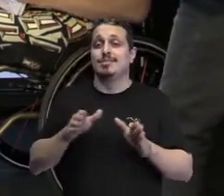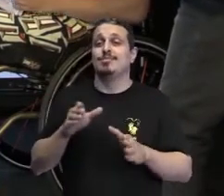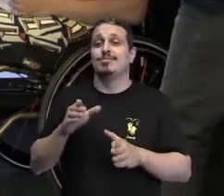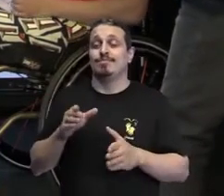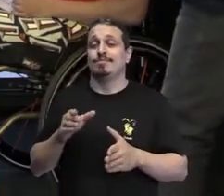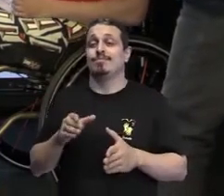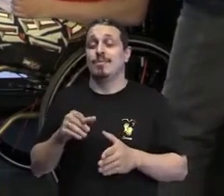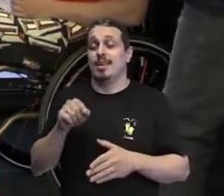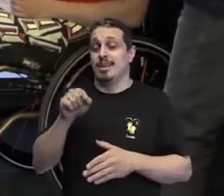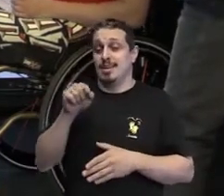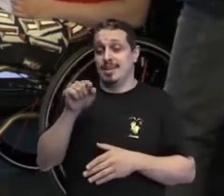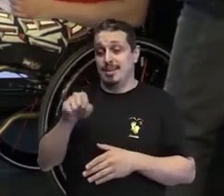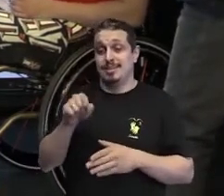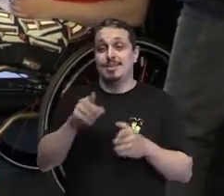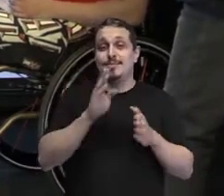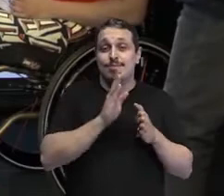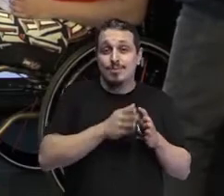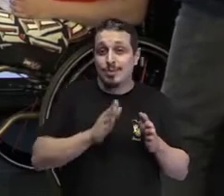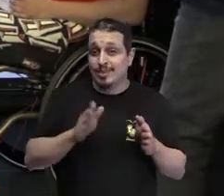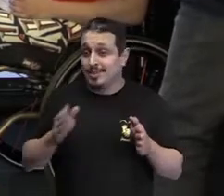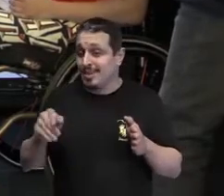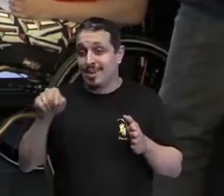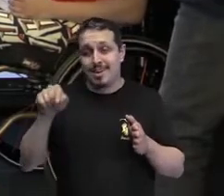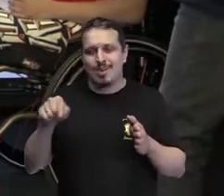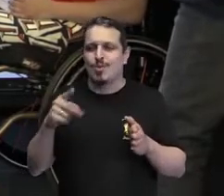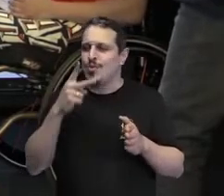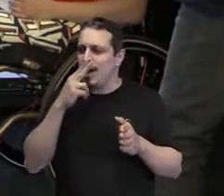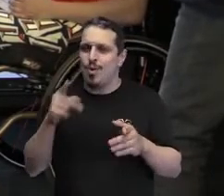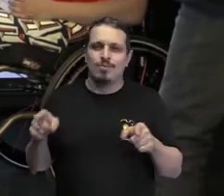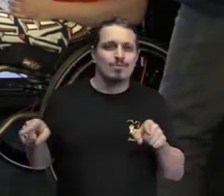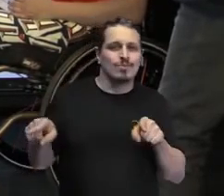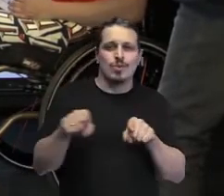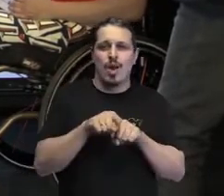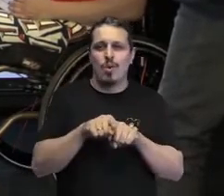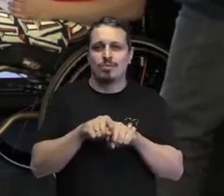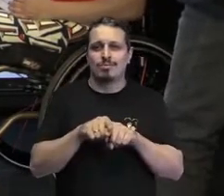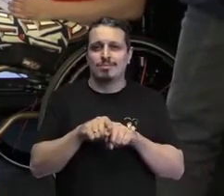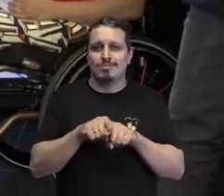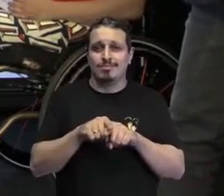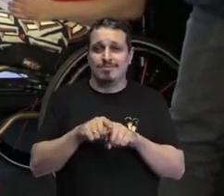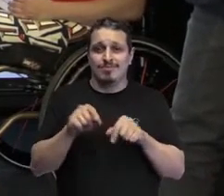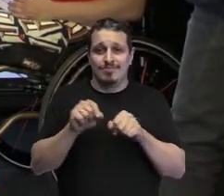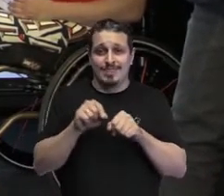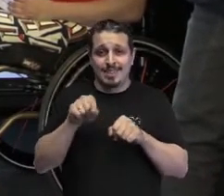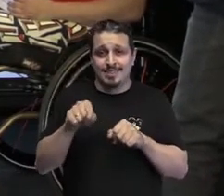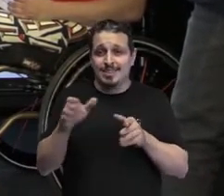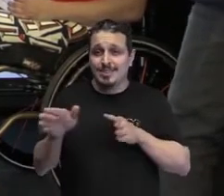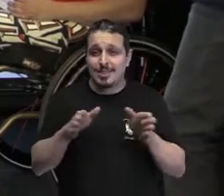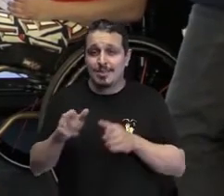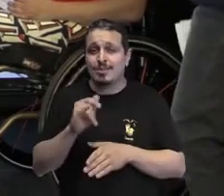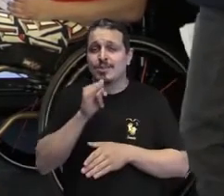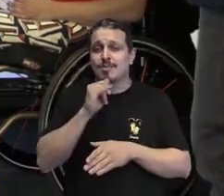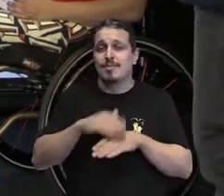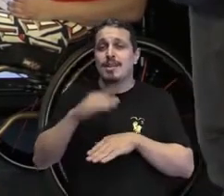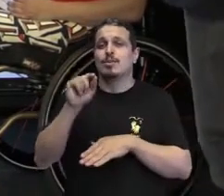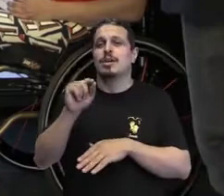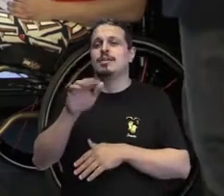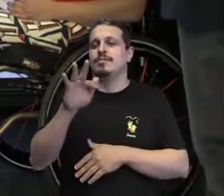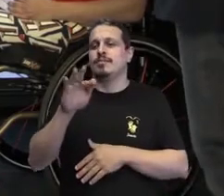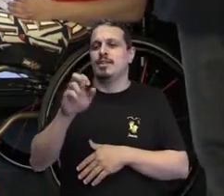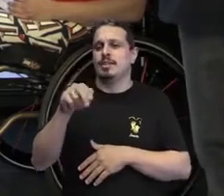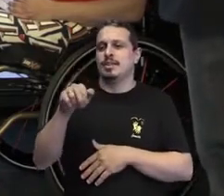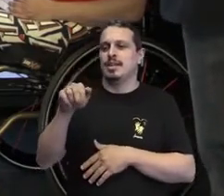natural, mas aí a natural a gente está falando do pico do Everest, talvez não dê para deixar ele acessível, mas Fernando de Noronha já tem uma rota para a cadeira antes, ó.